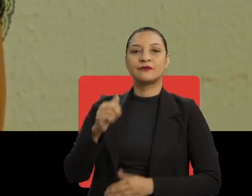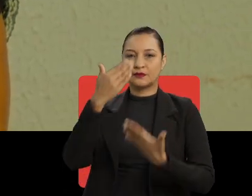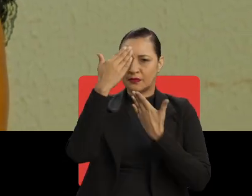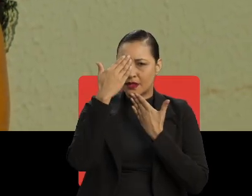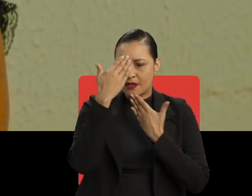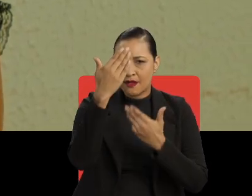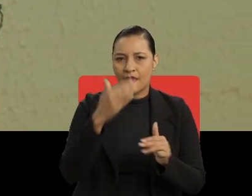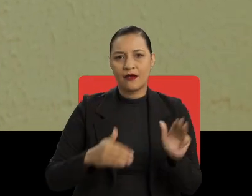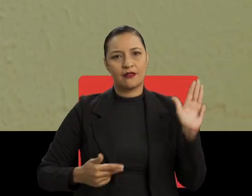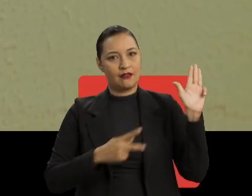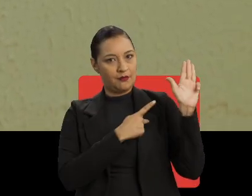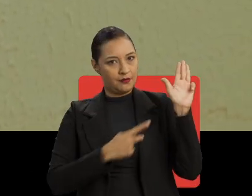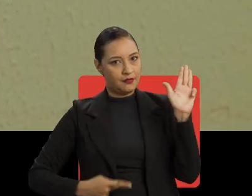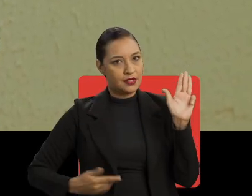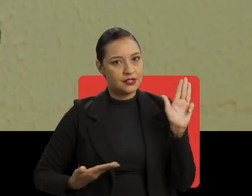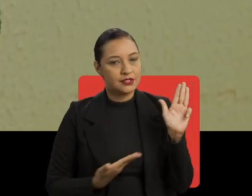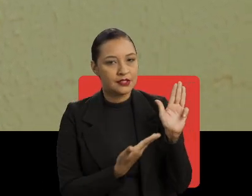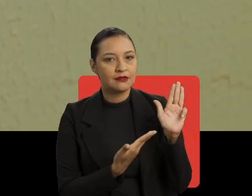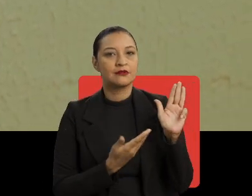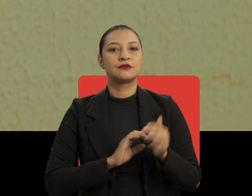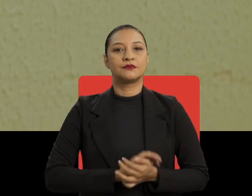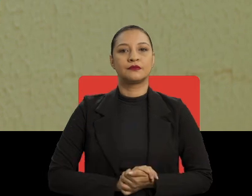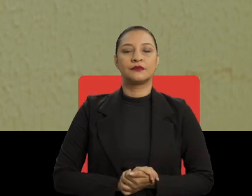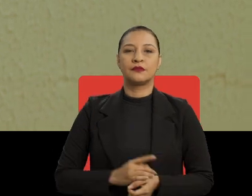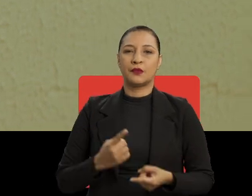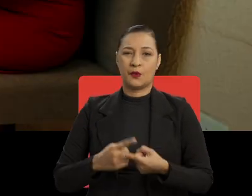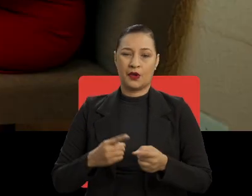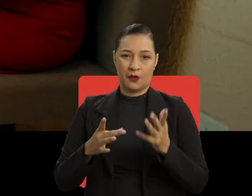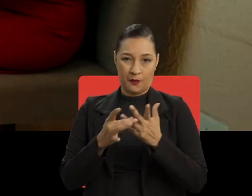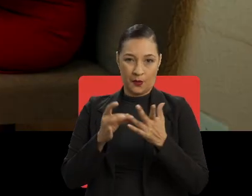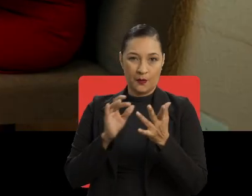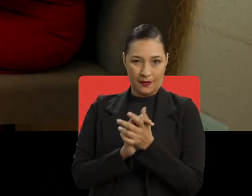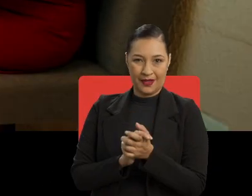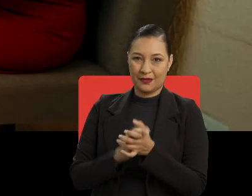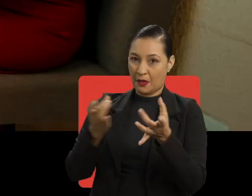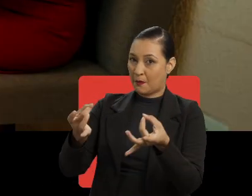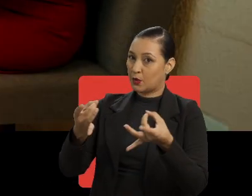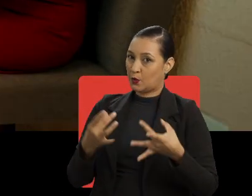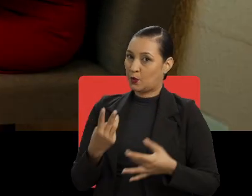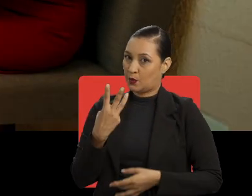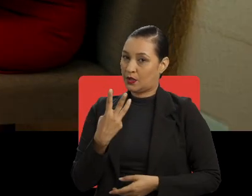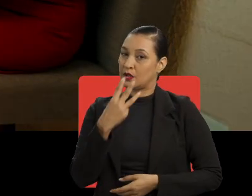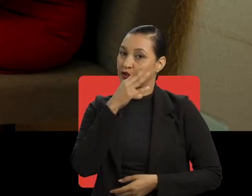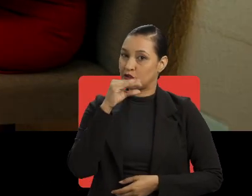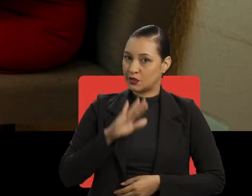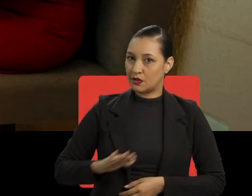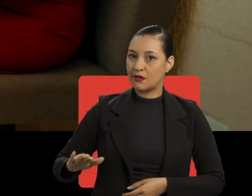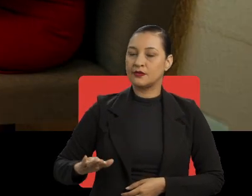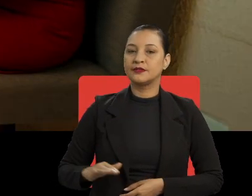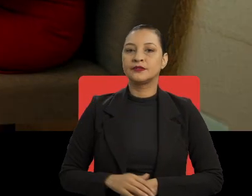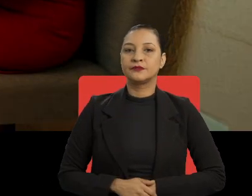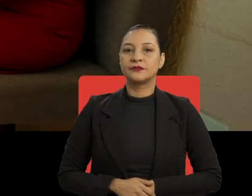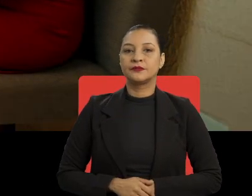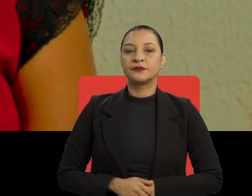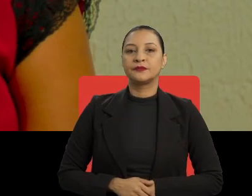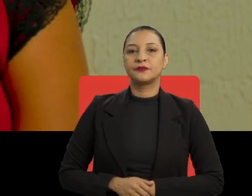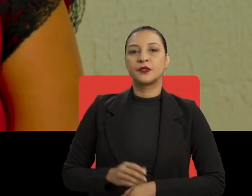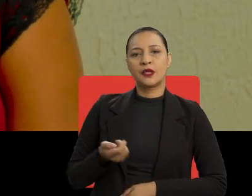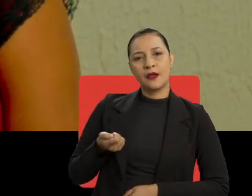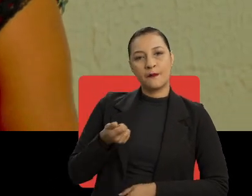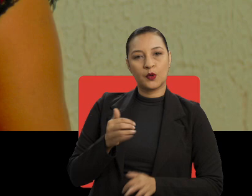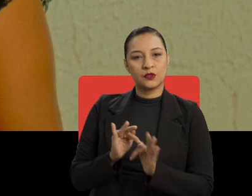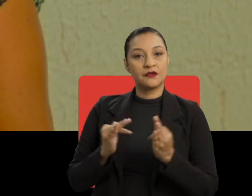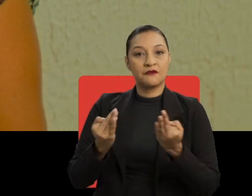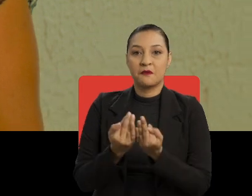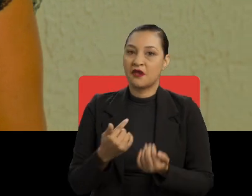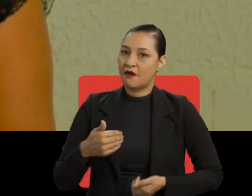tenho muito a agradecer ao nosso presidente Inácio, meu irmão da Silva. Pois meu marido me abandonou com três crianças. E ao direito, ao